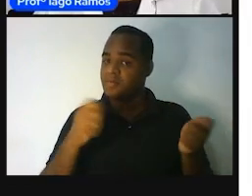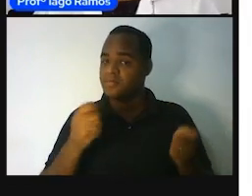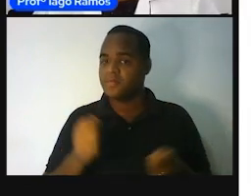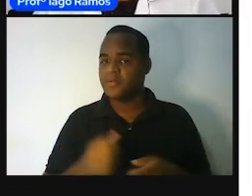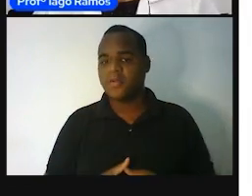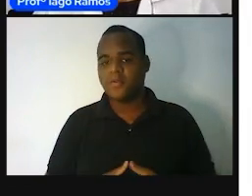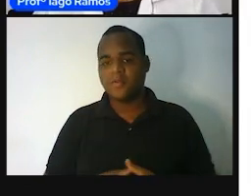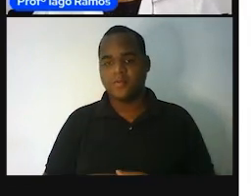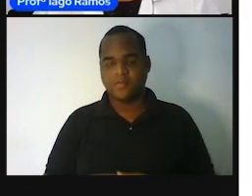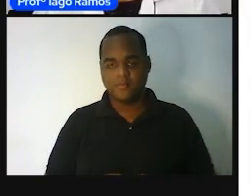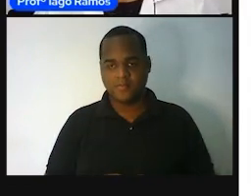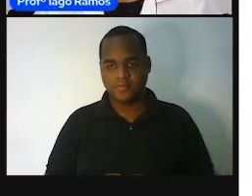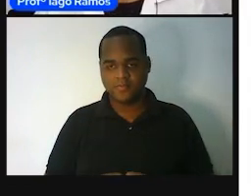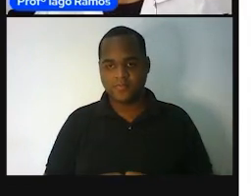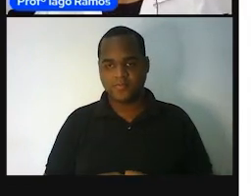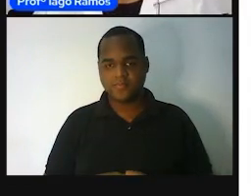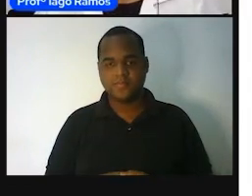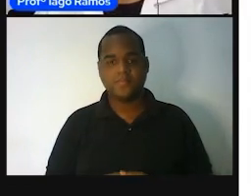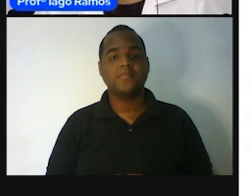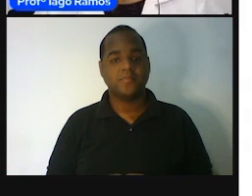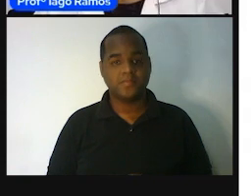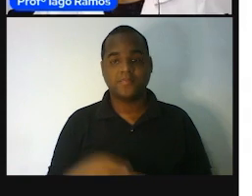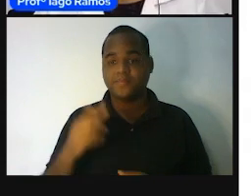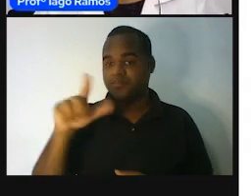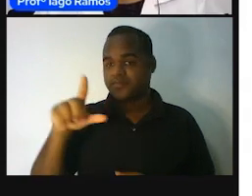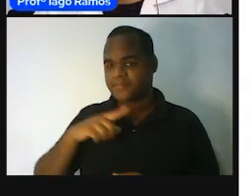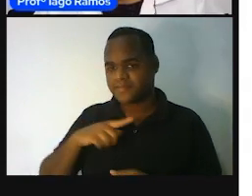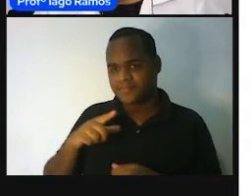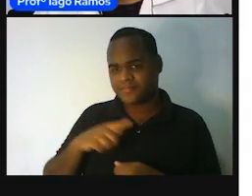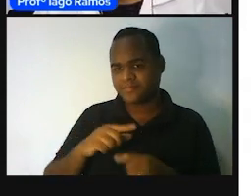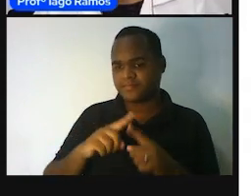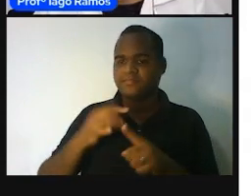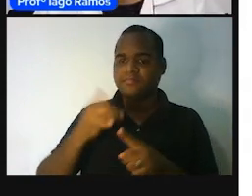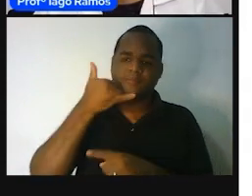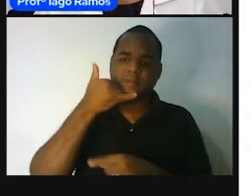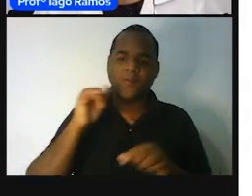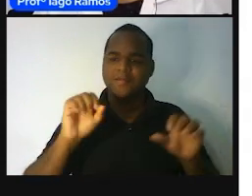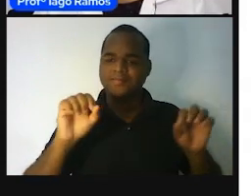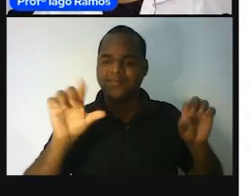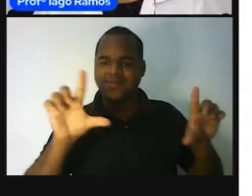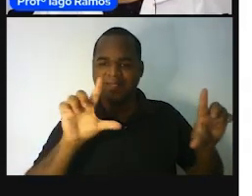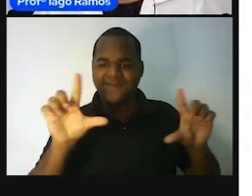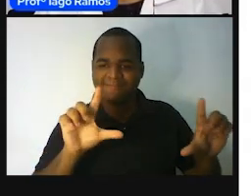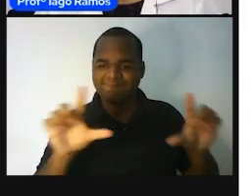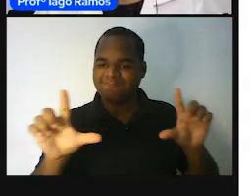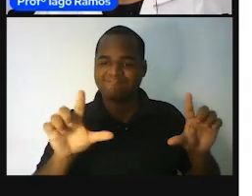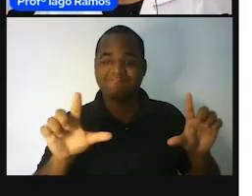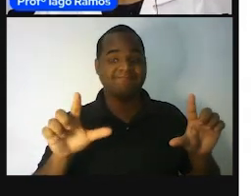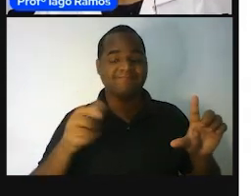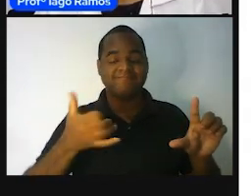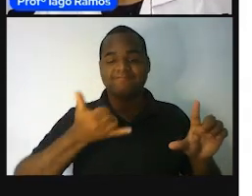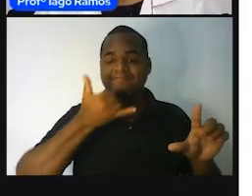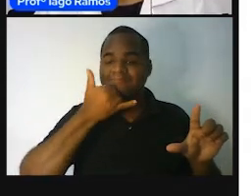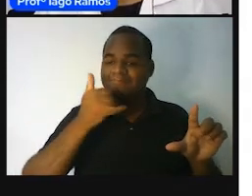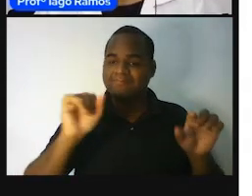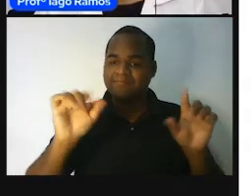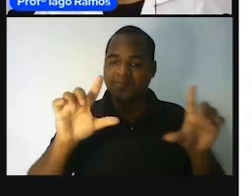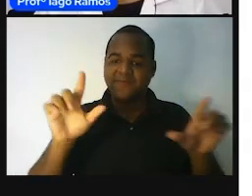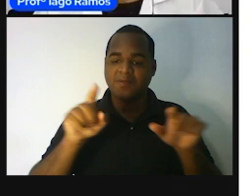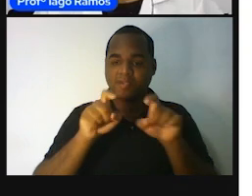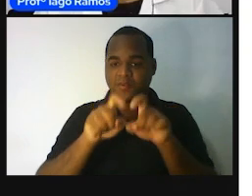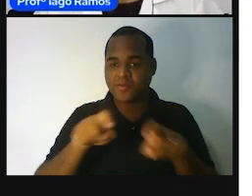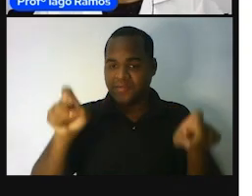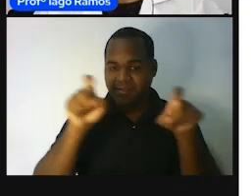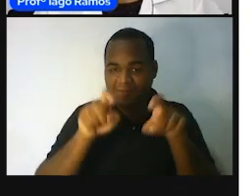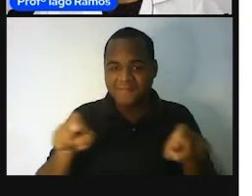Por exemplo, TVs, TVs, celulares, uma informação muito importante, Com contadores.